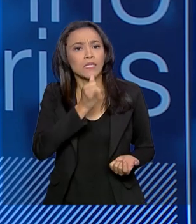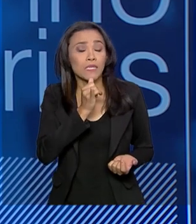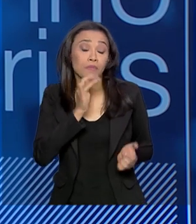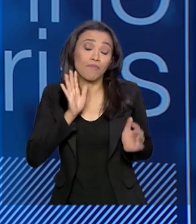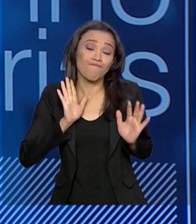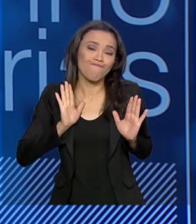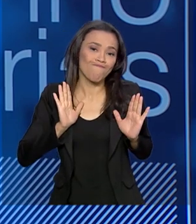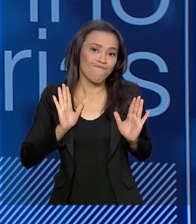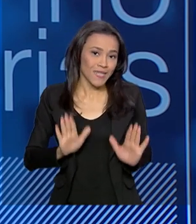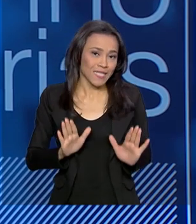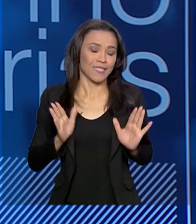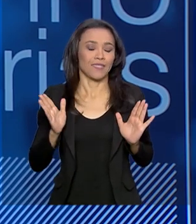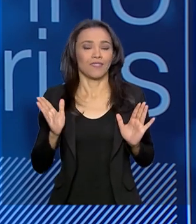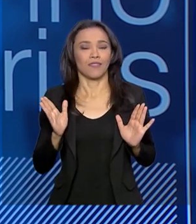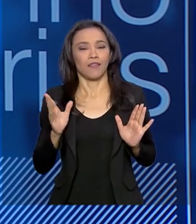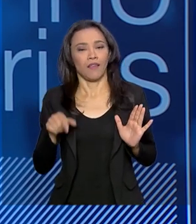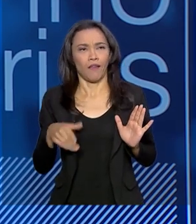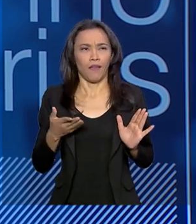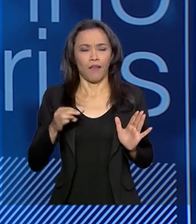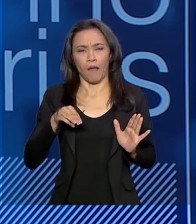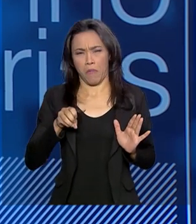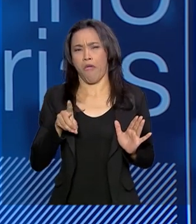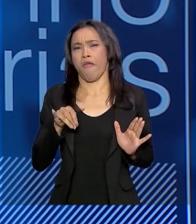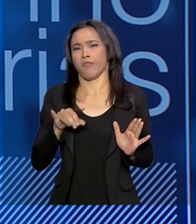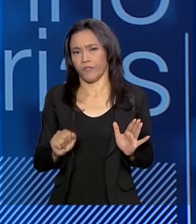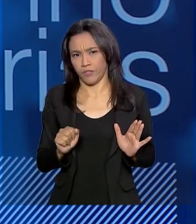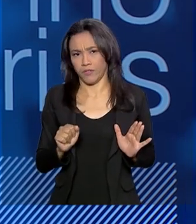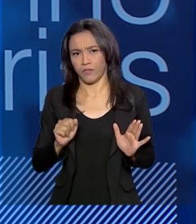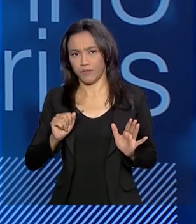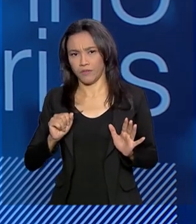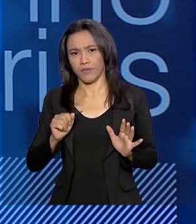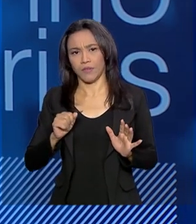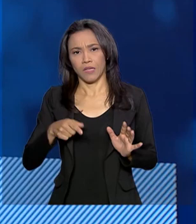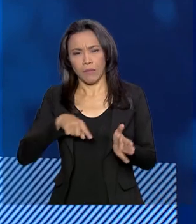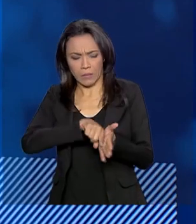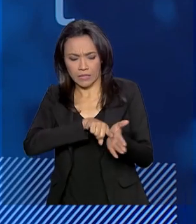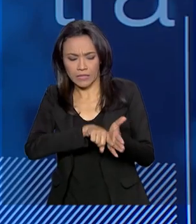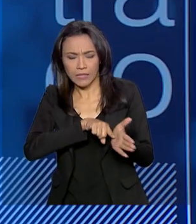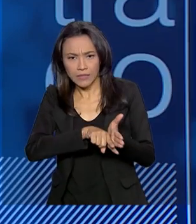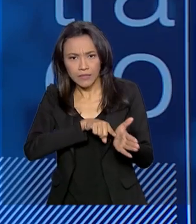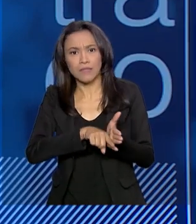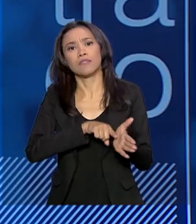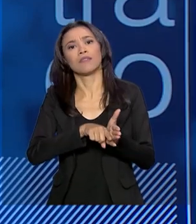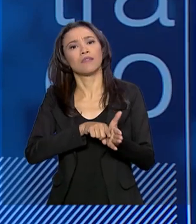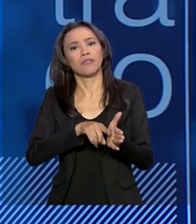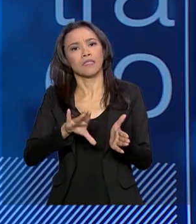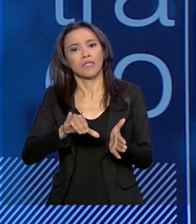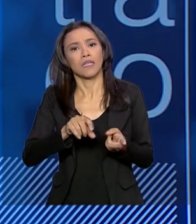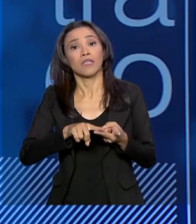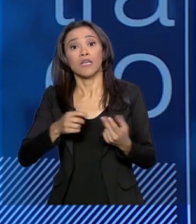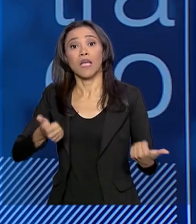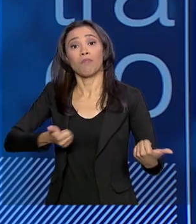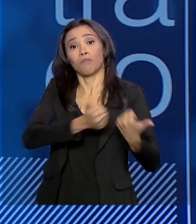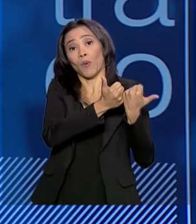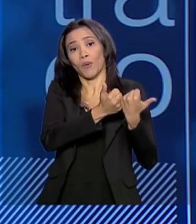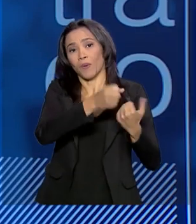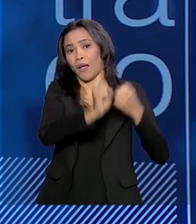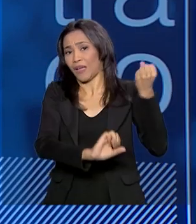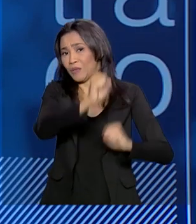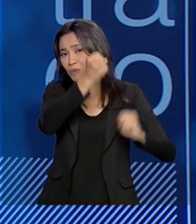entanto, a média de, vamos dizer assim, impacto científico e colaboração com a indústria não está muito bem.